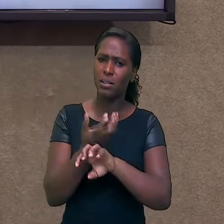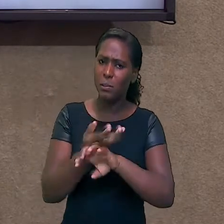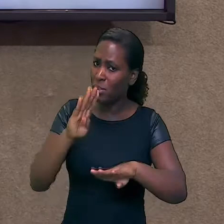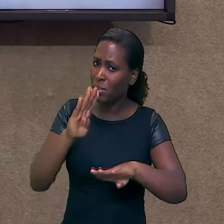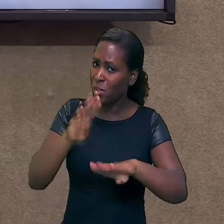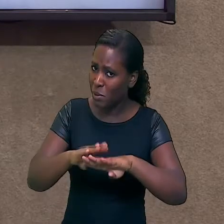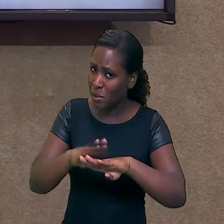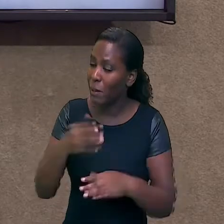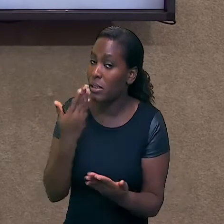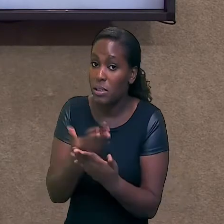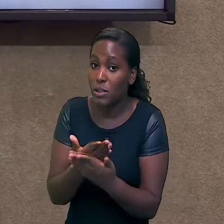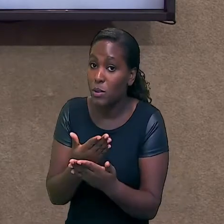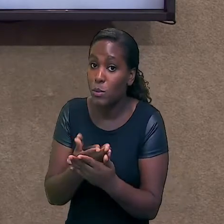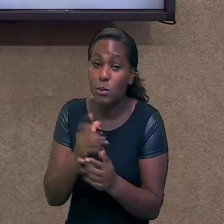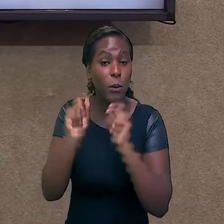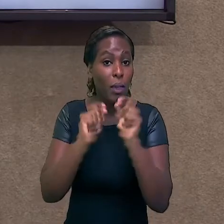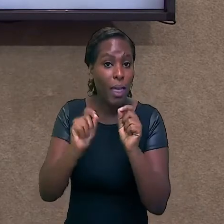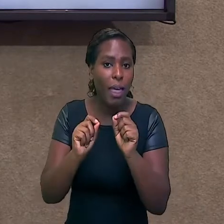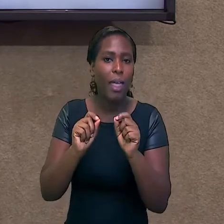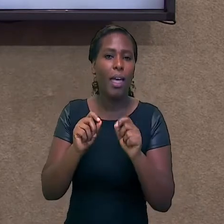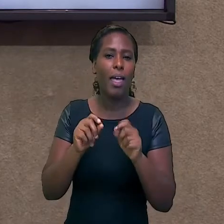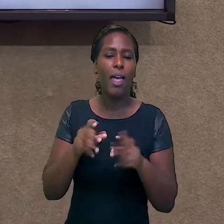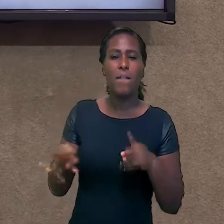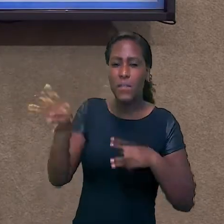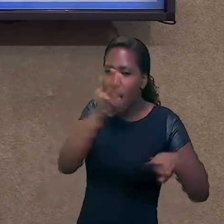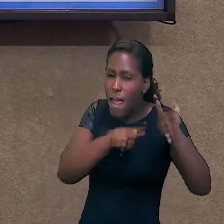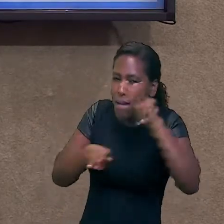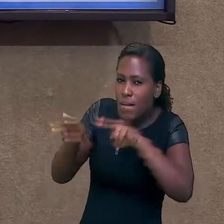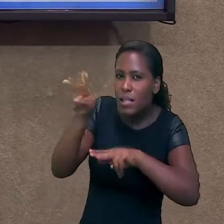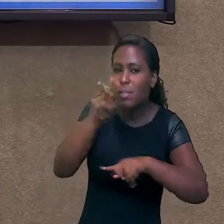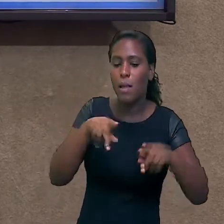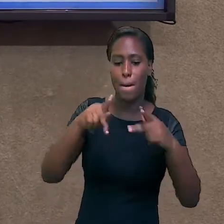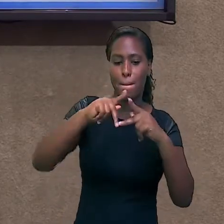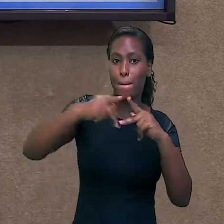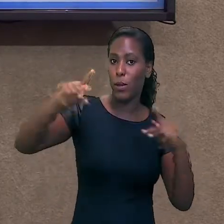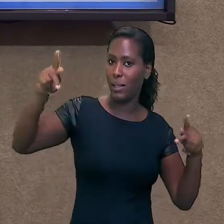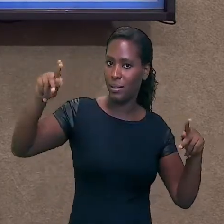Nós vamos revisar potenciação. Vamos lá!